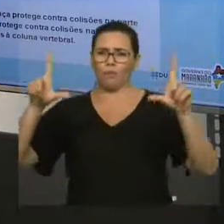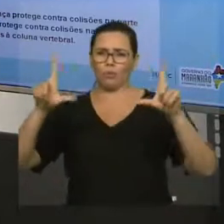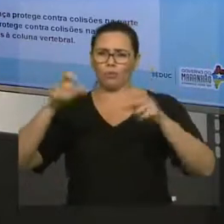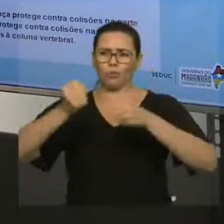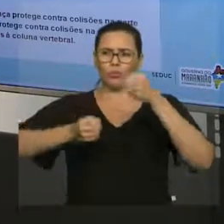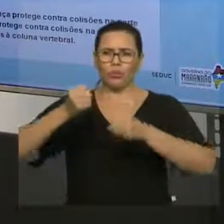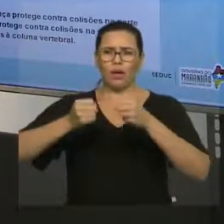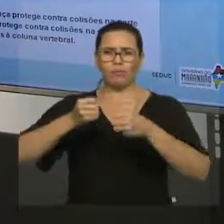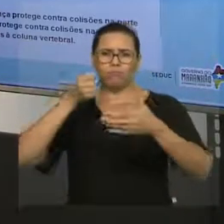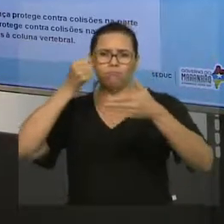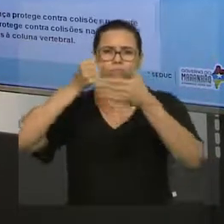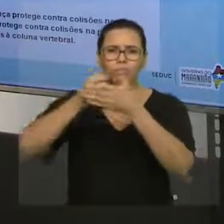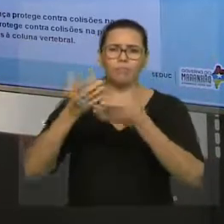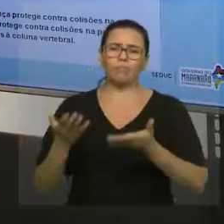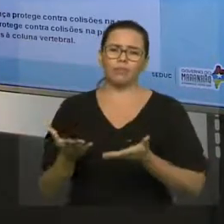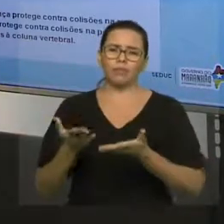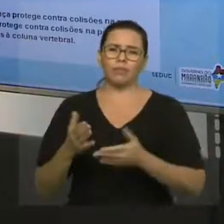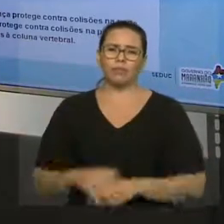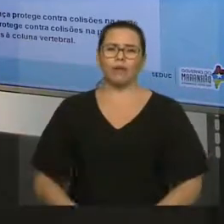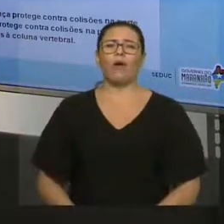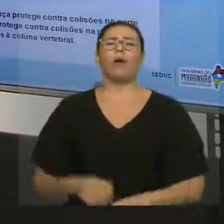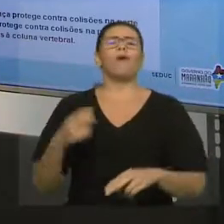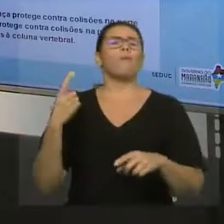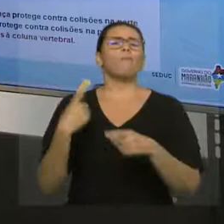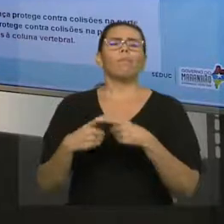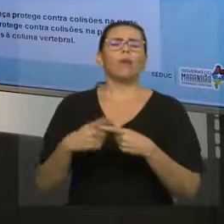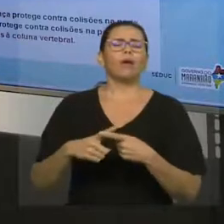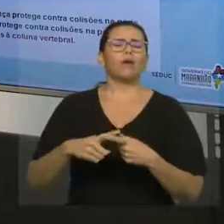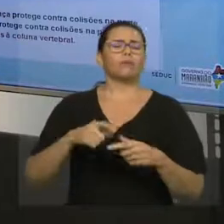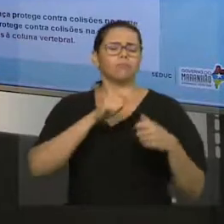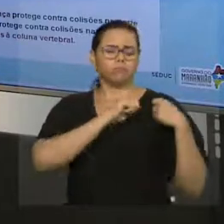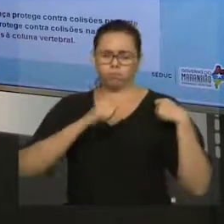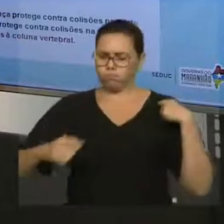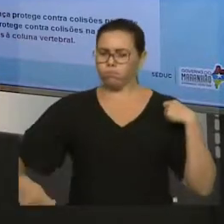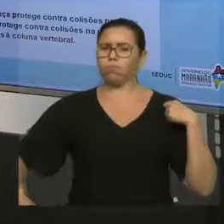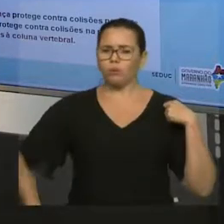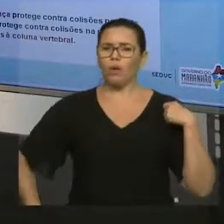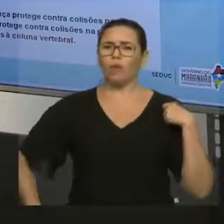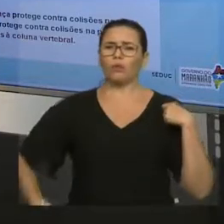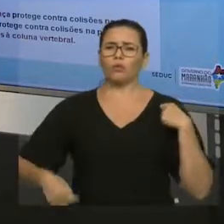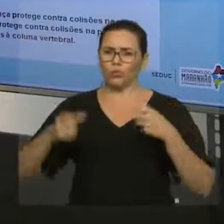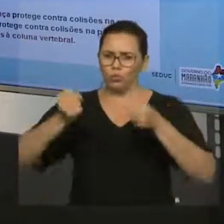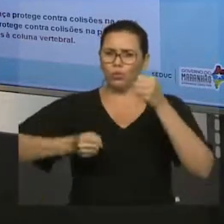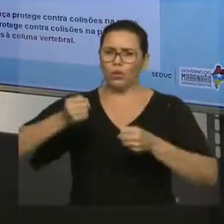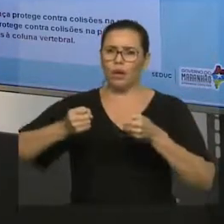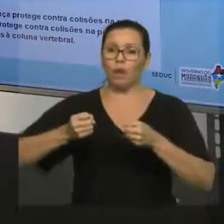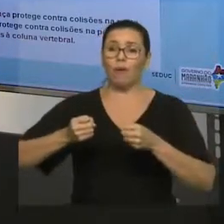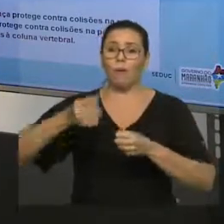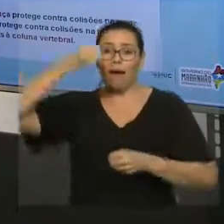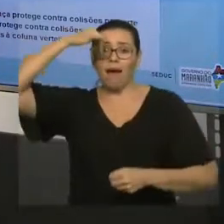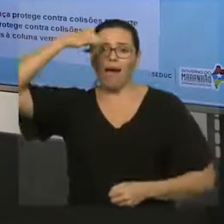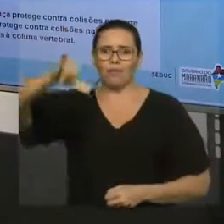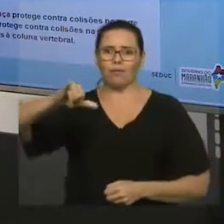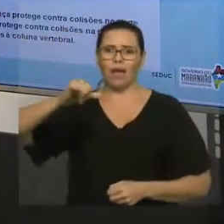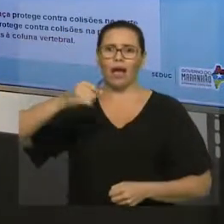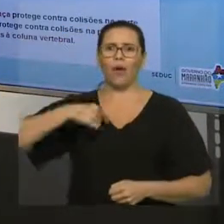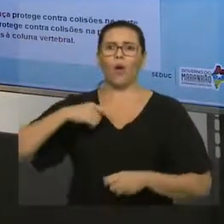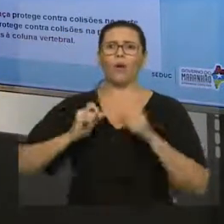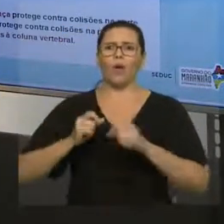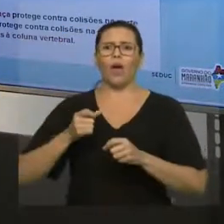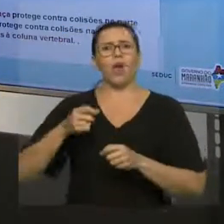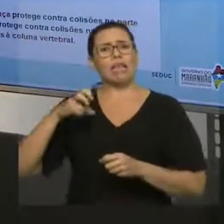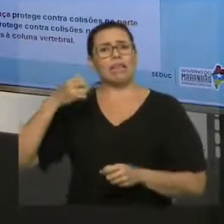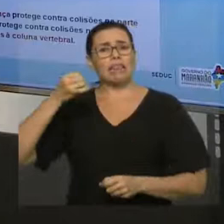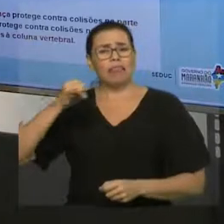usa o cinto de segurança? Porque o cinto de segurança, quando a gente coloca, ele age no nosso corpo, evitando que a gente seja lançado para frente. A gente é lançado por